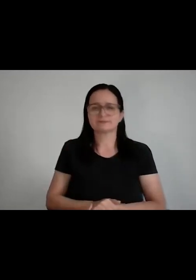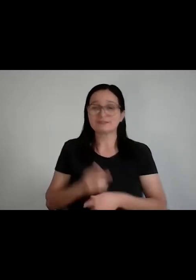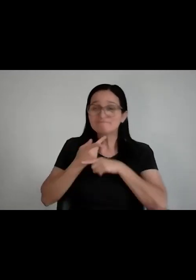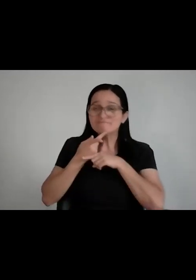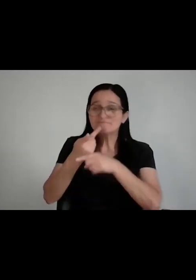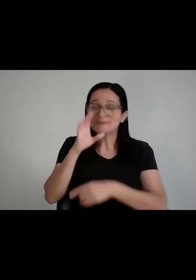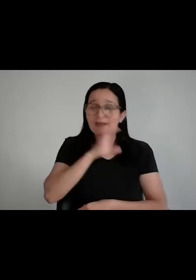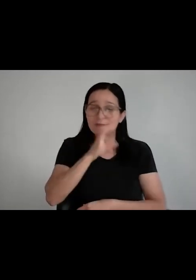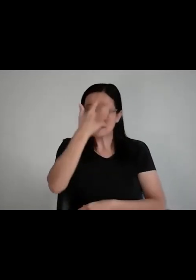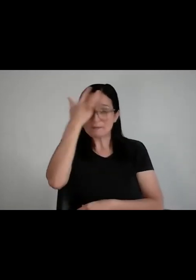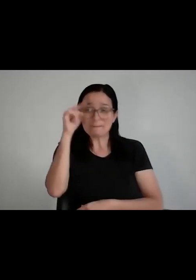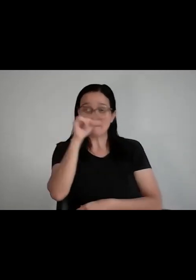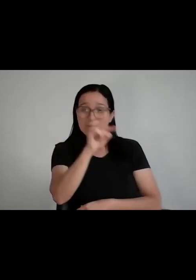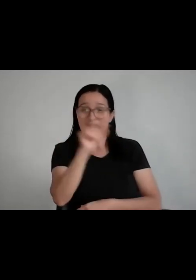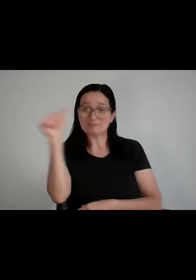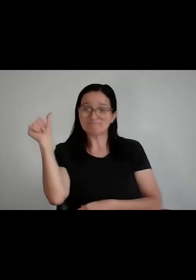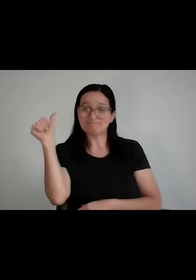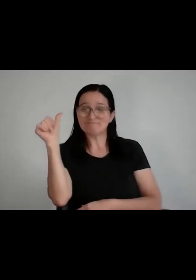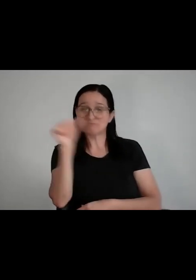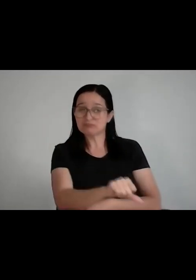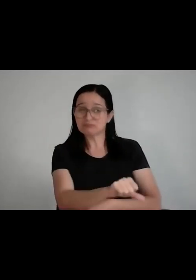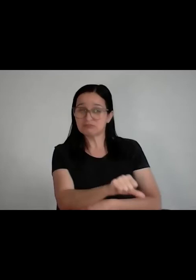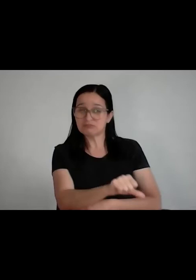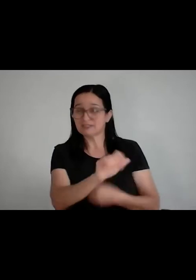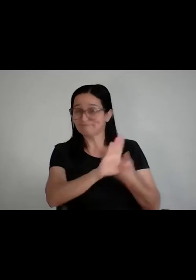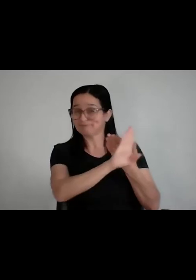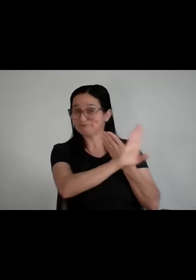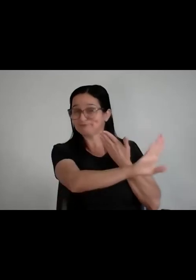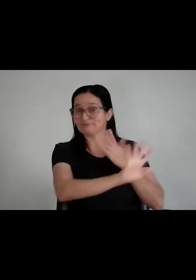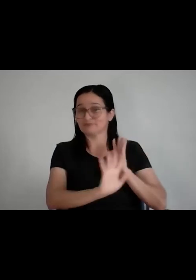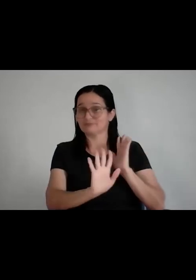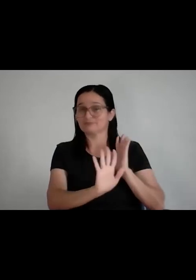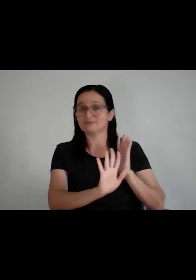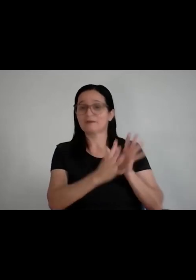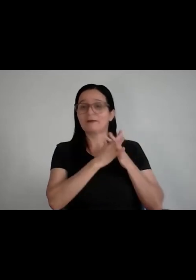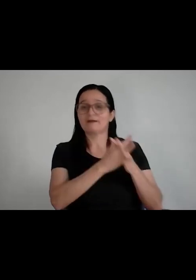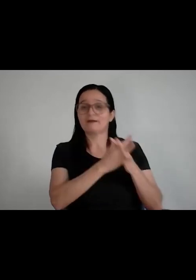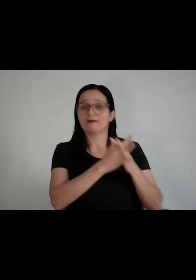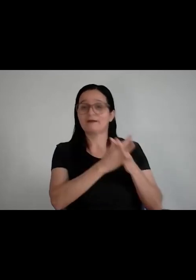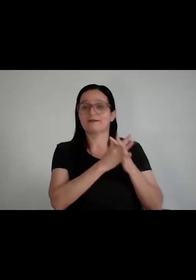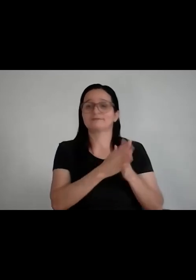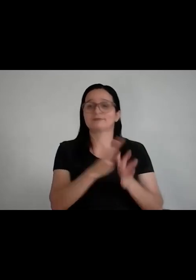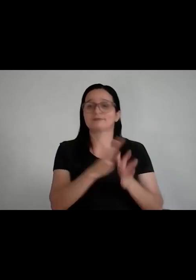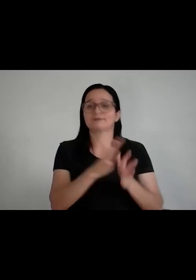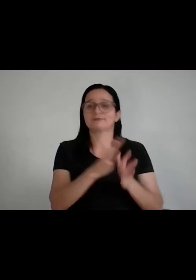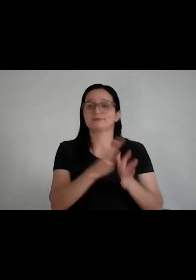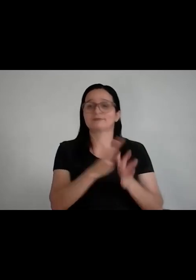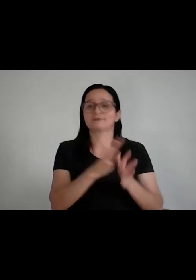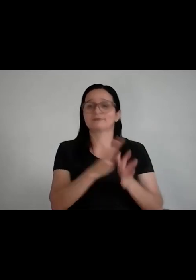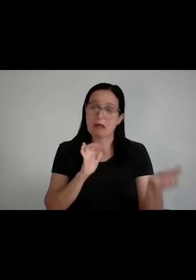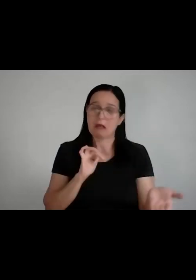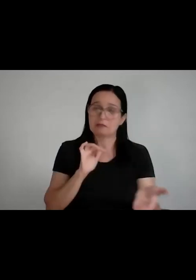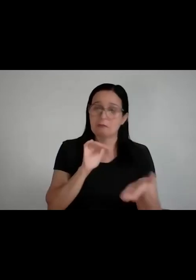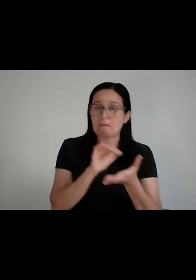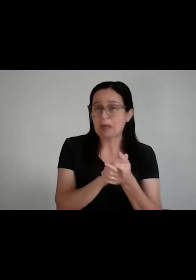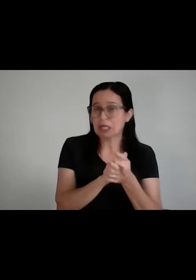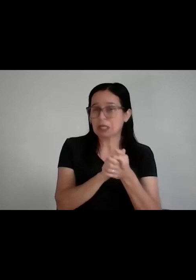pessoas que só te jogam para baixo, que acabam degradando a sua saúde mental, pode ser namorado, namorada, marido, esposo, irmão, pode ser quem for,